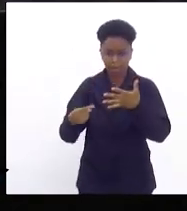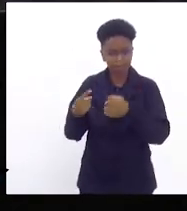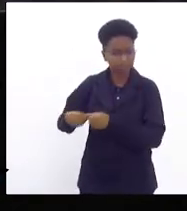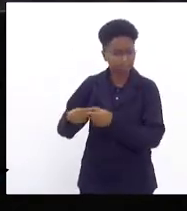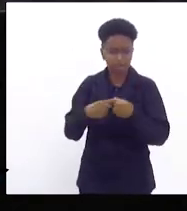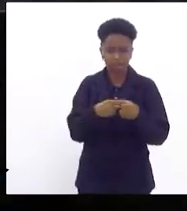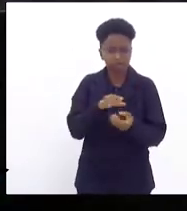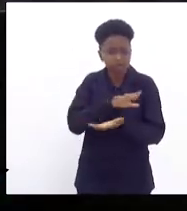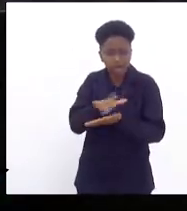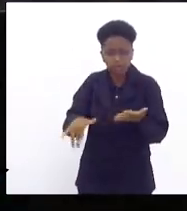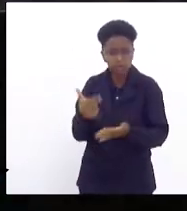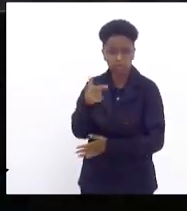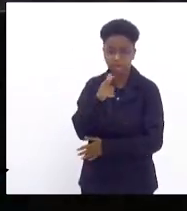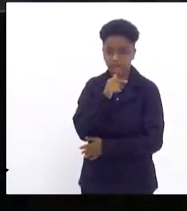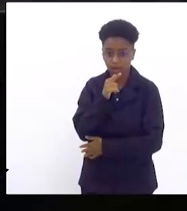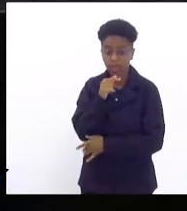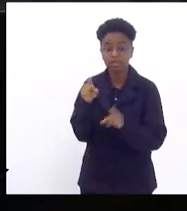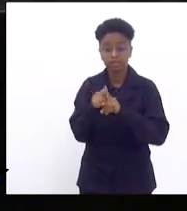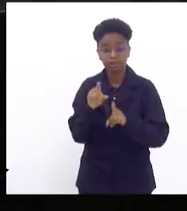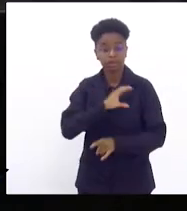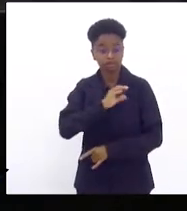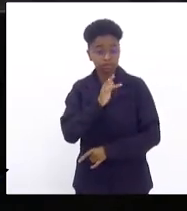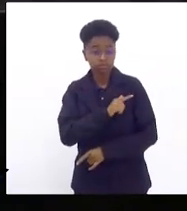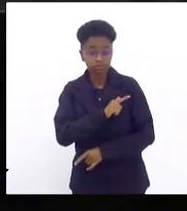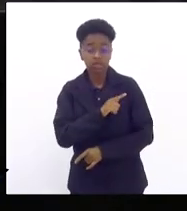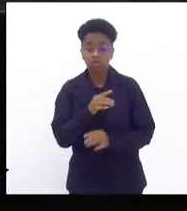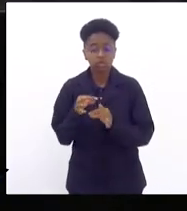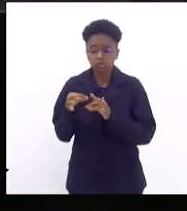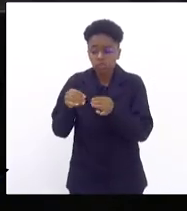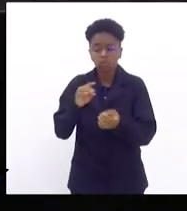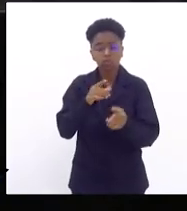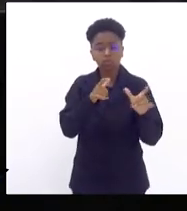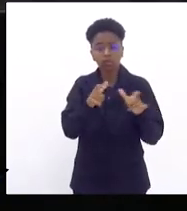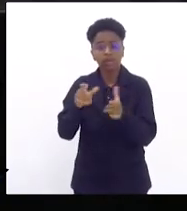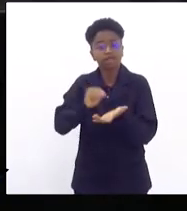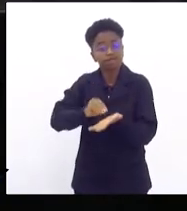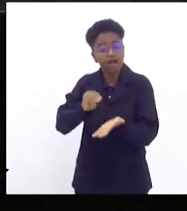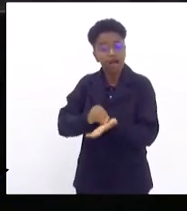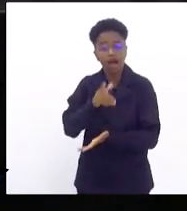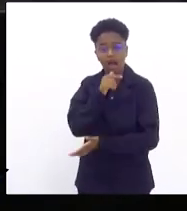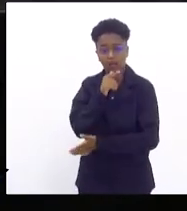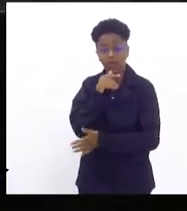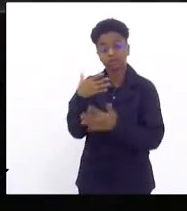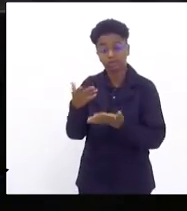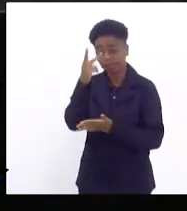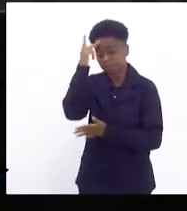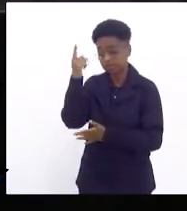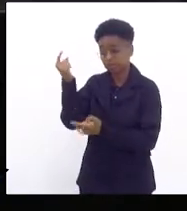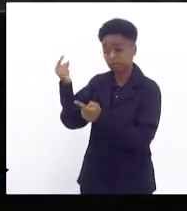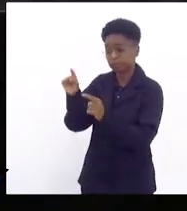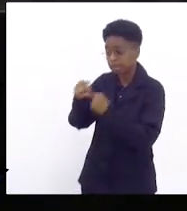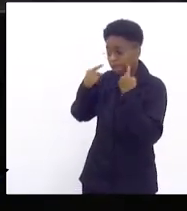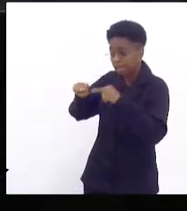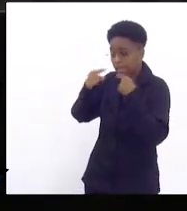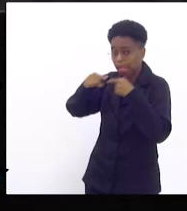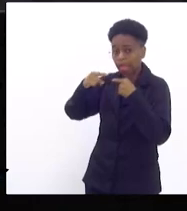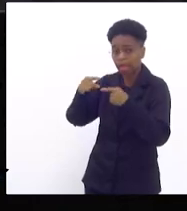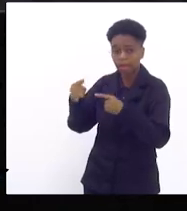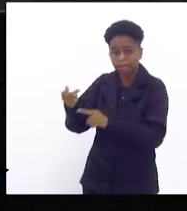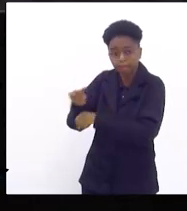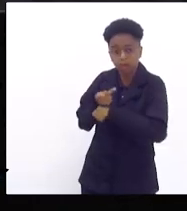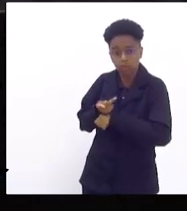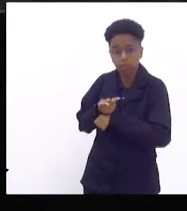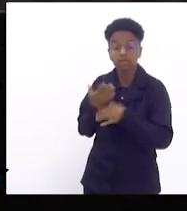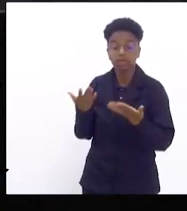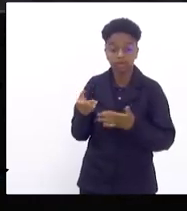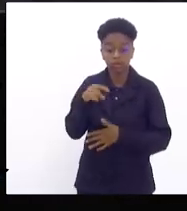Madureira como está faltando água em Campo Grande em Santo lugar falta água nós somos cobrados então depende do parlamento exercer o seu